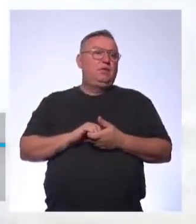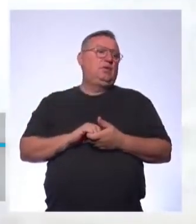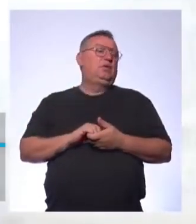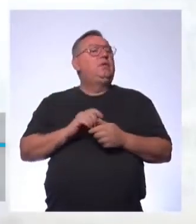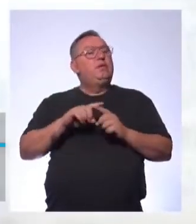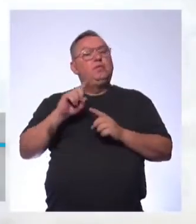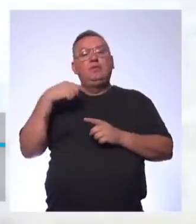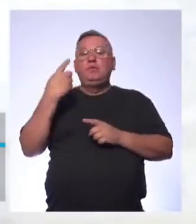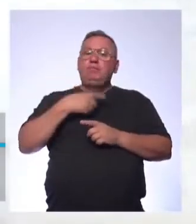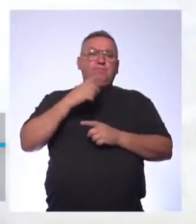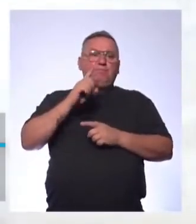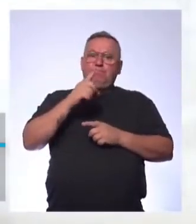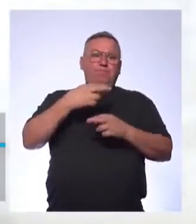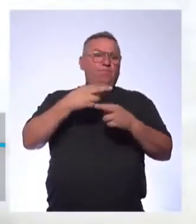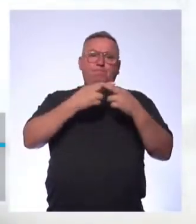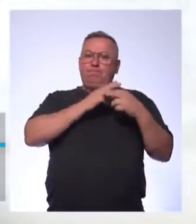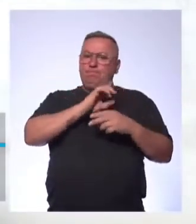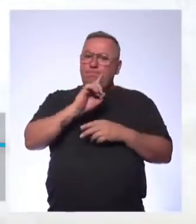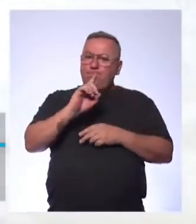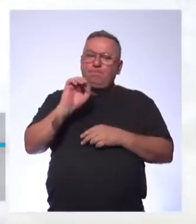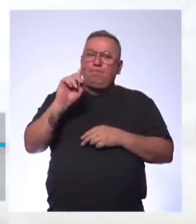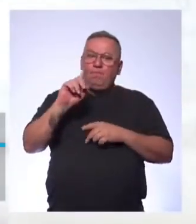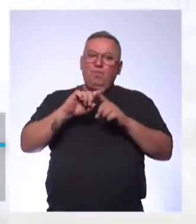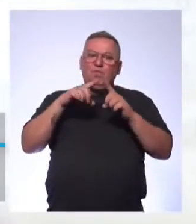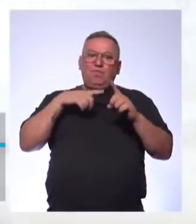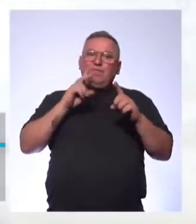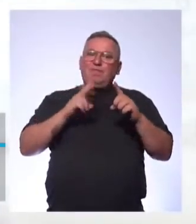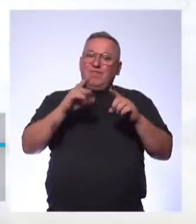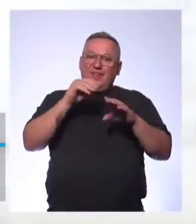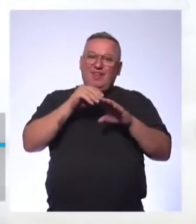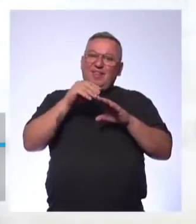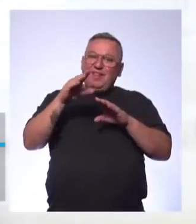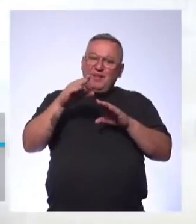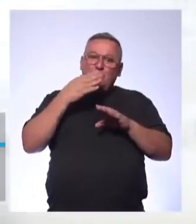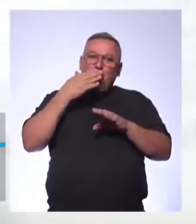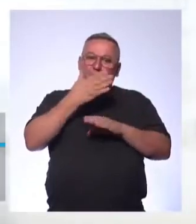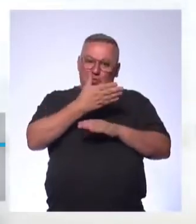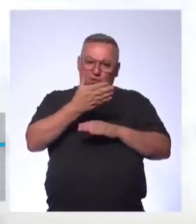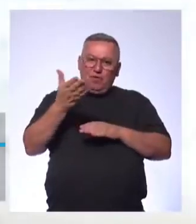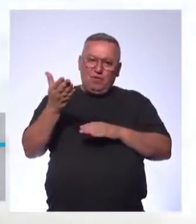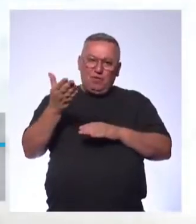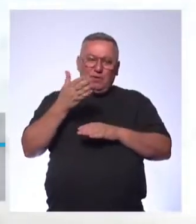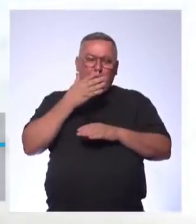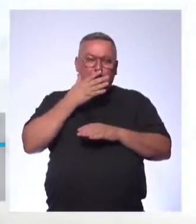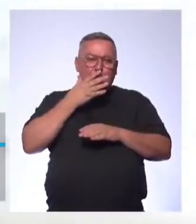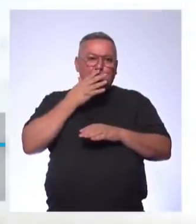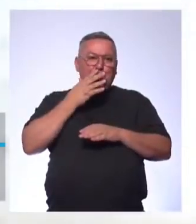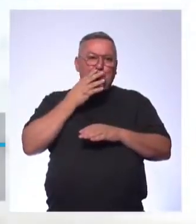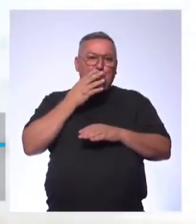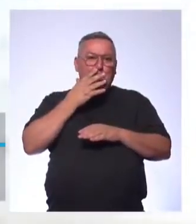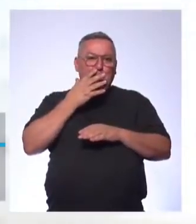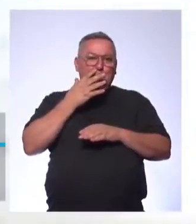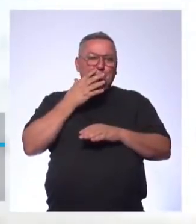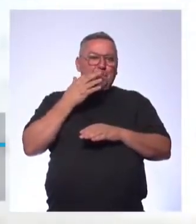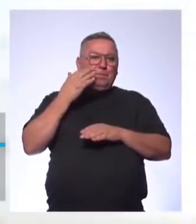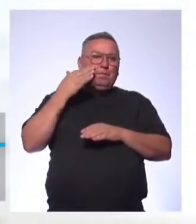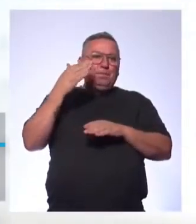bom? Mas não somos nós os responsáveis por isso, tá? Mas a gente sempre transmite a solicitação de vocês, tá ok? Então, vamos